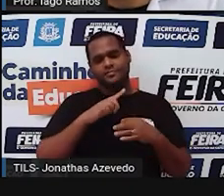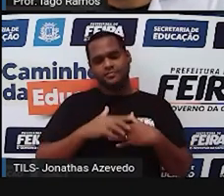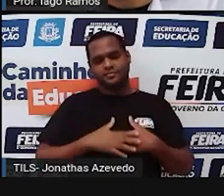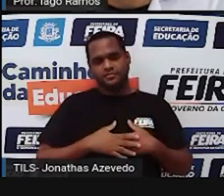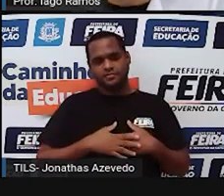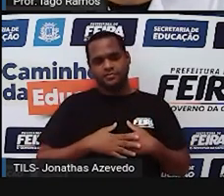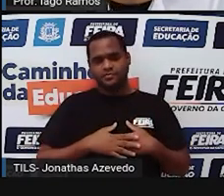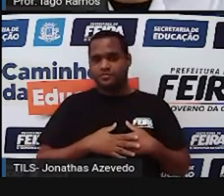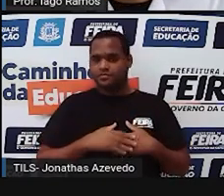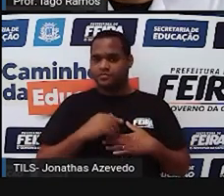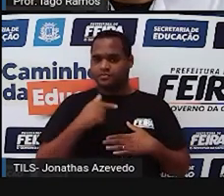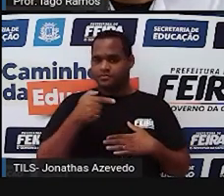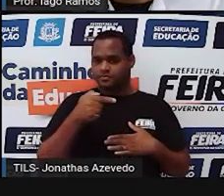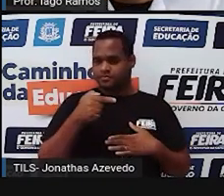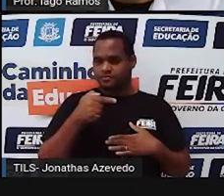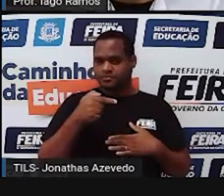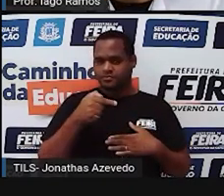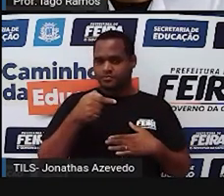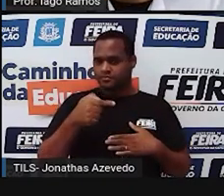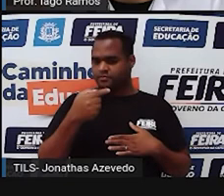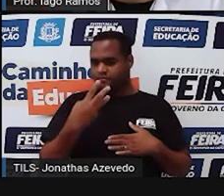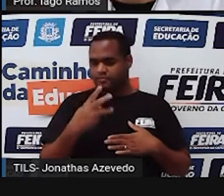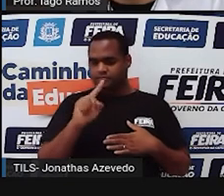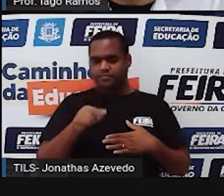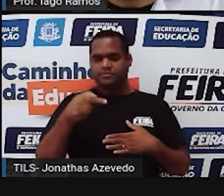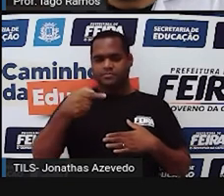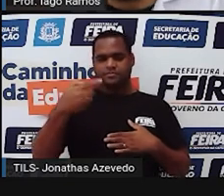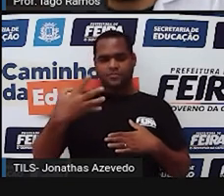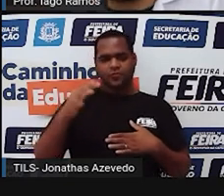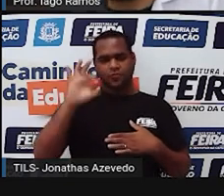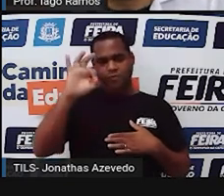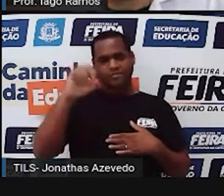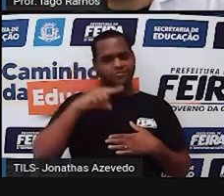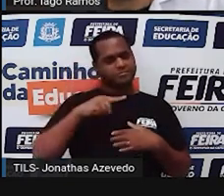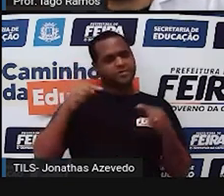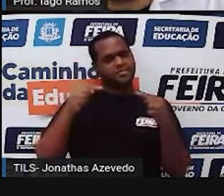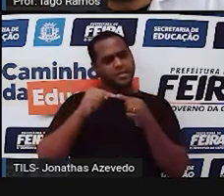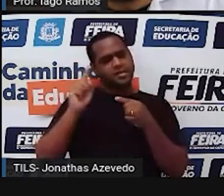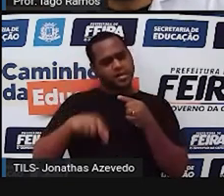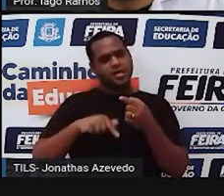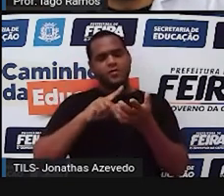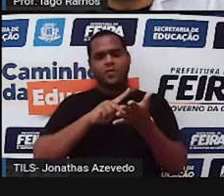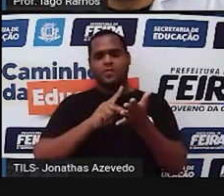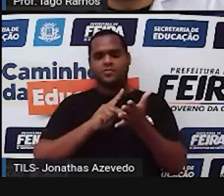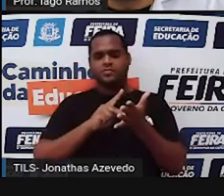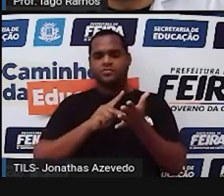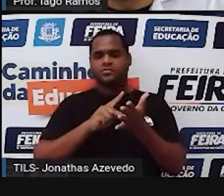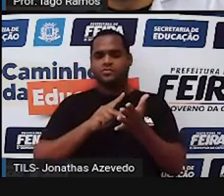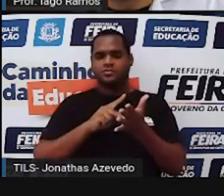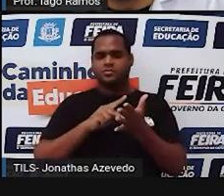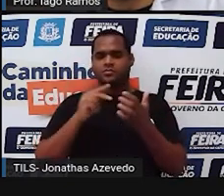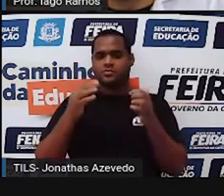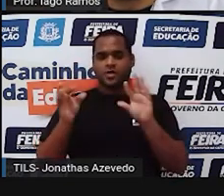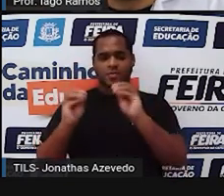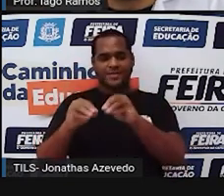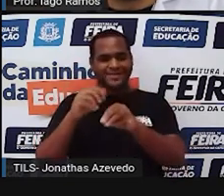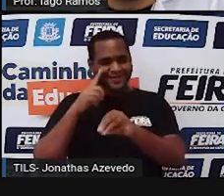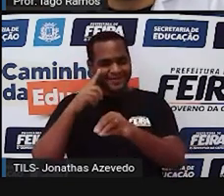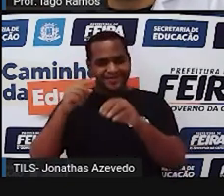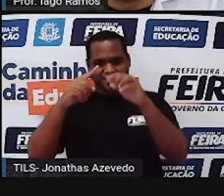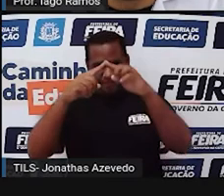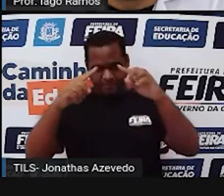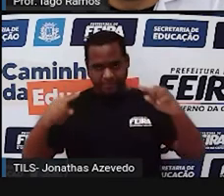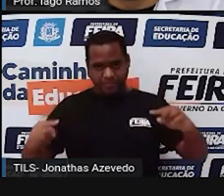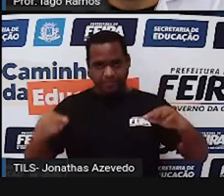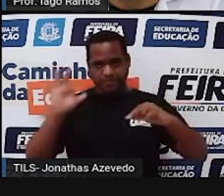73,74 graus tá bom? esse é o ângulo então vamos colocar ali a terceira corda olha